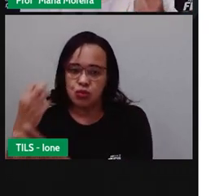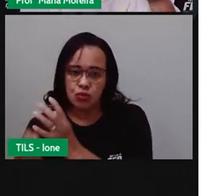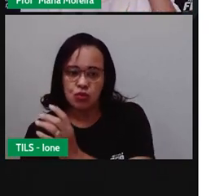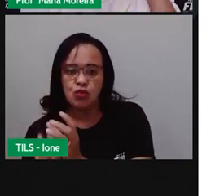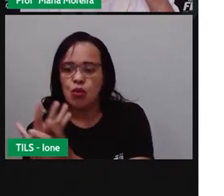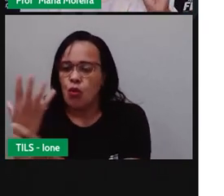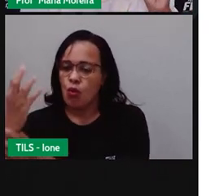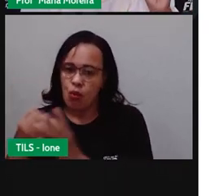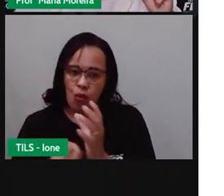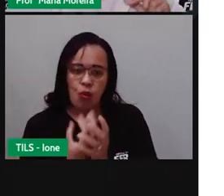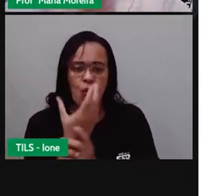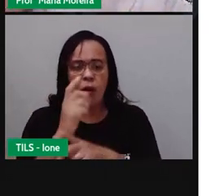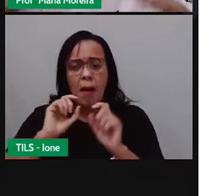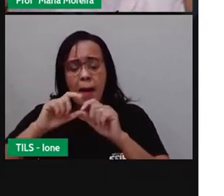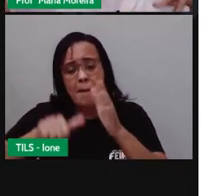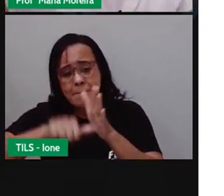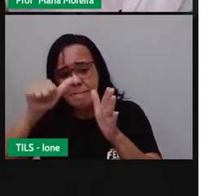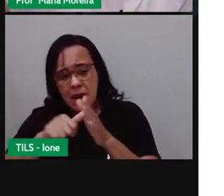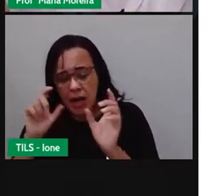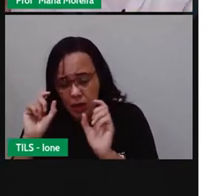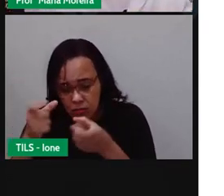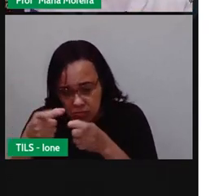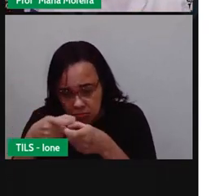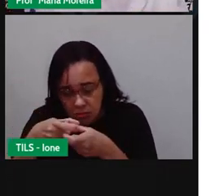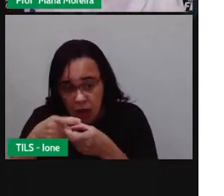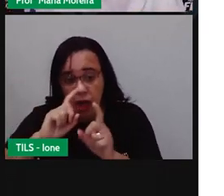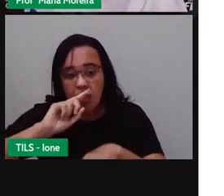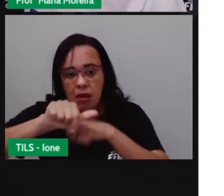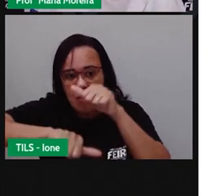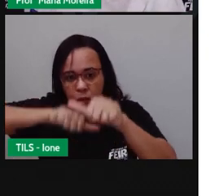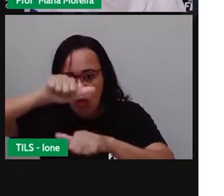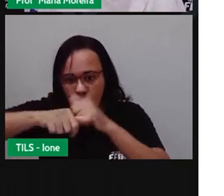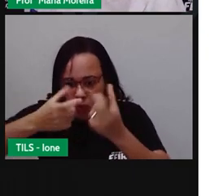começa o quê? Pequenininho e vai o quê? Evoluindo.